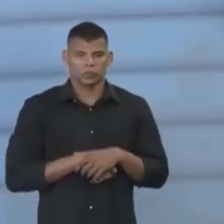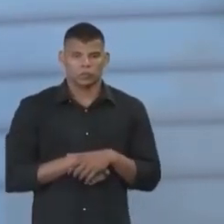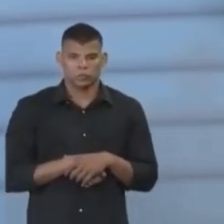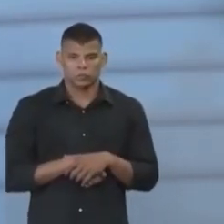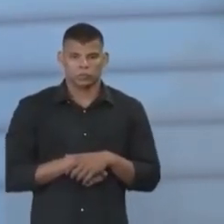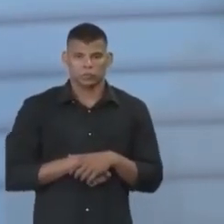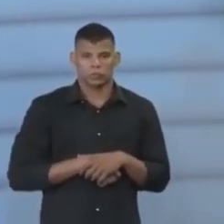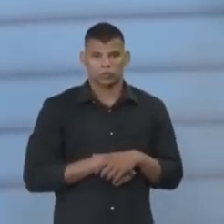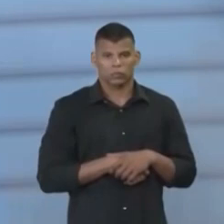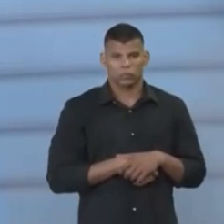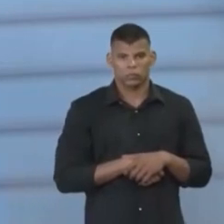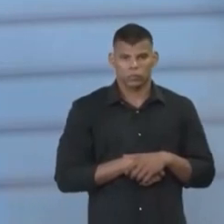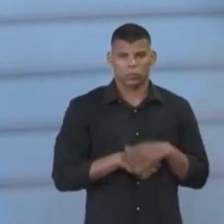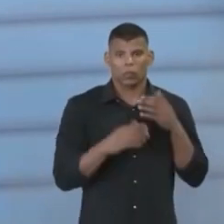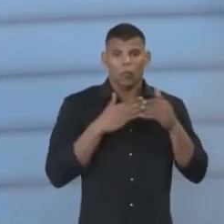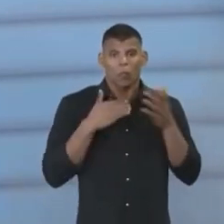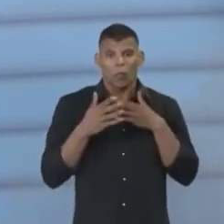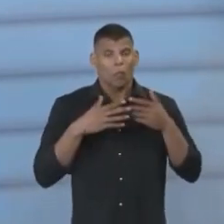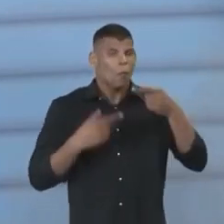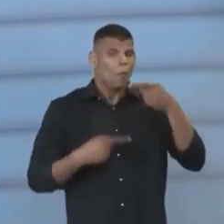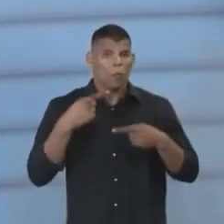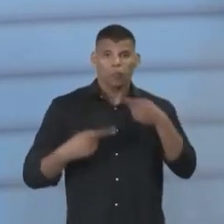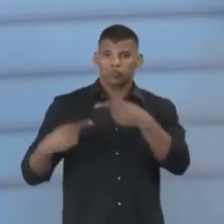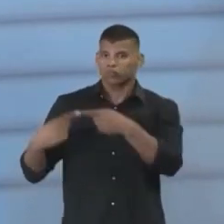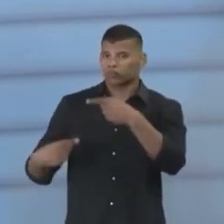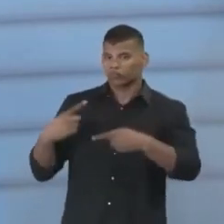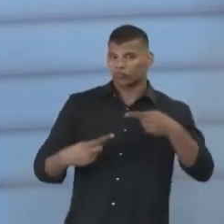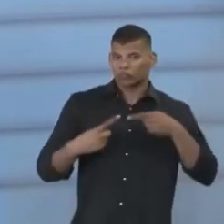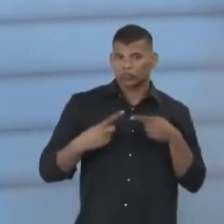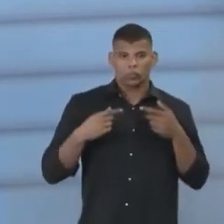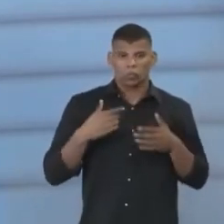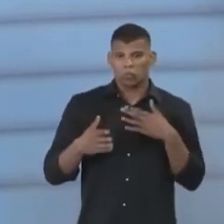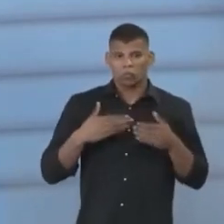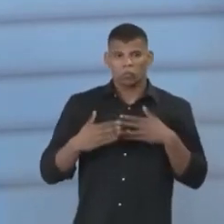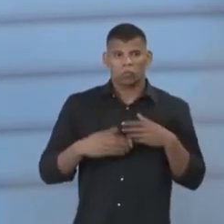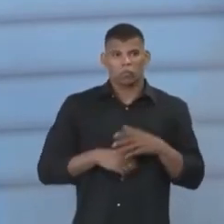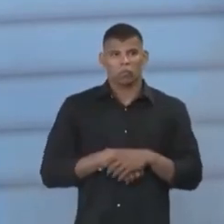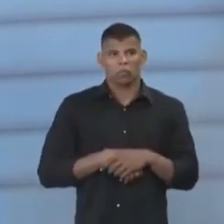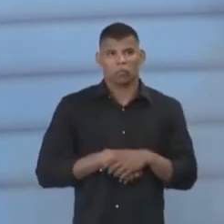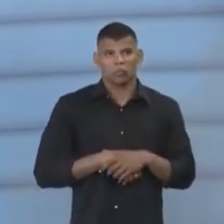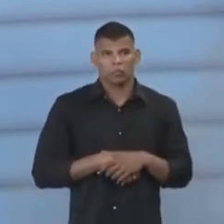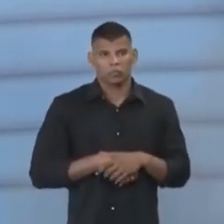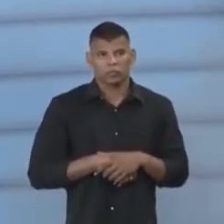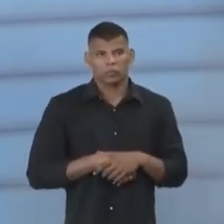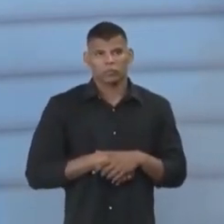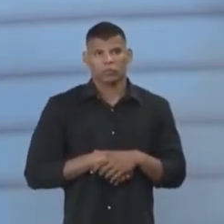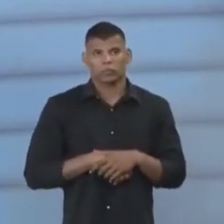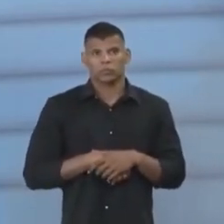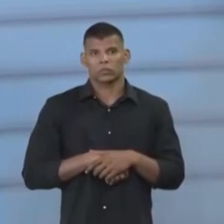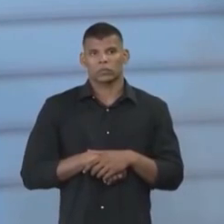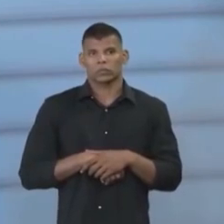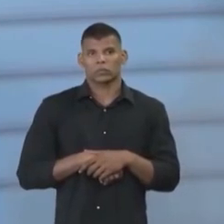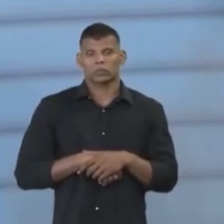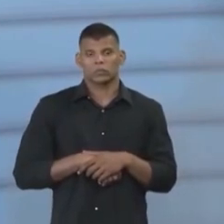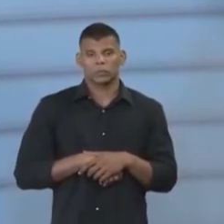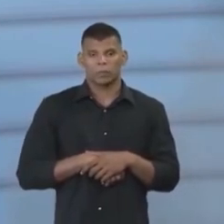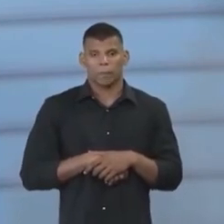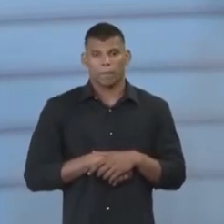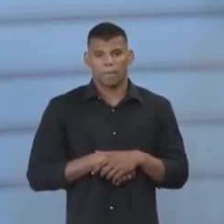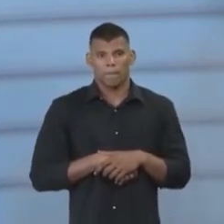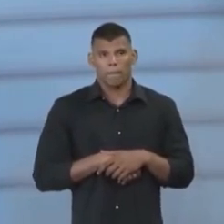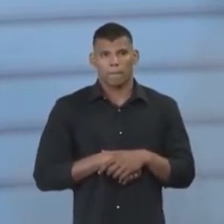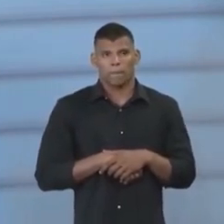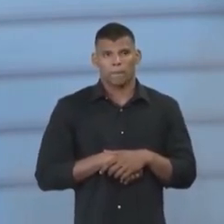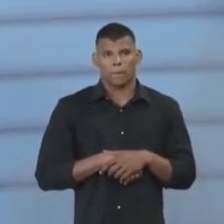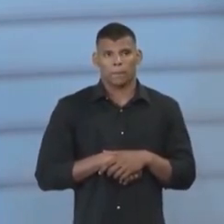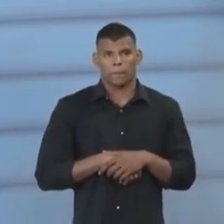qualquer cargo político. Eu acho que isso já é um grande passo. Interessante isso. É, obviamente que... Compromisso